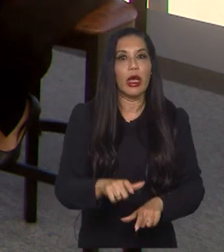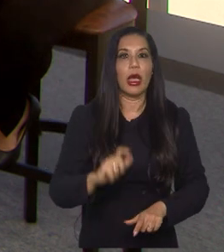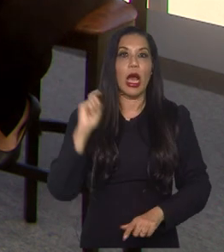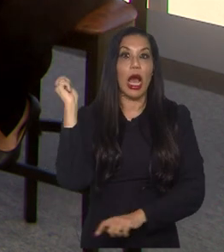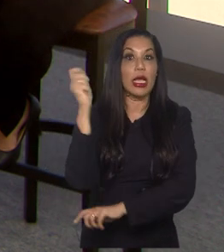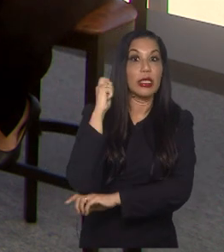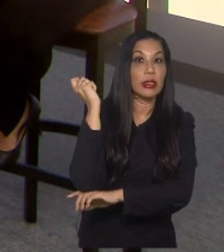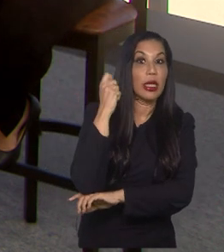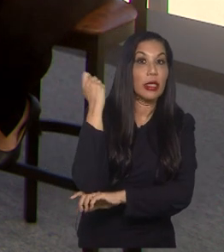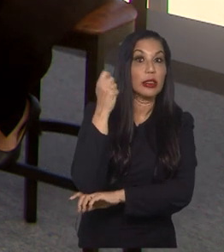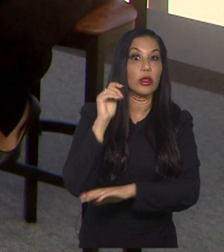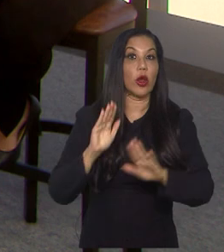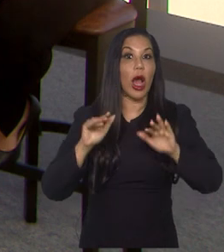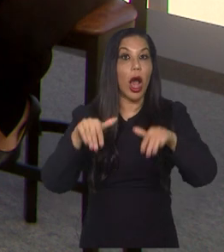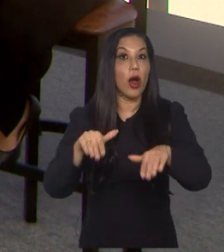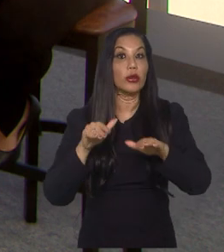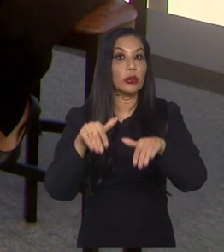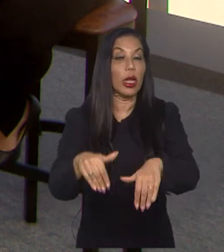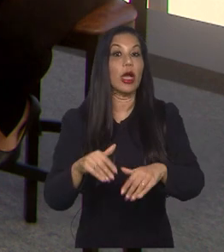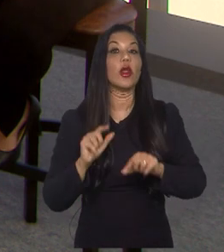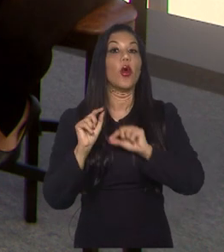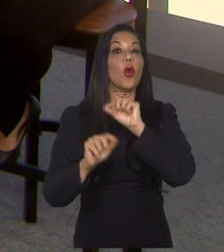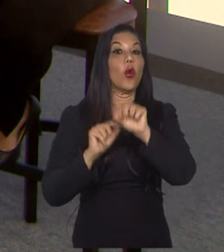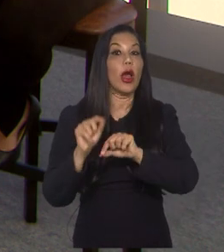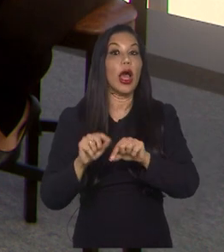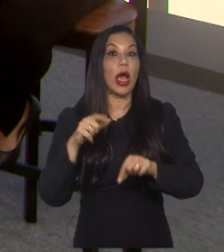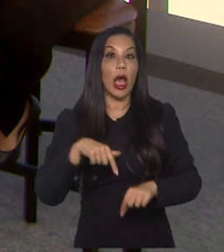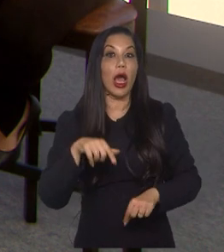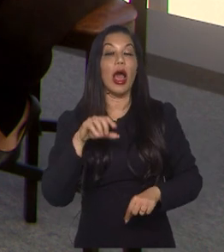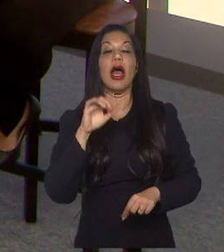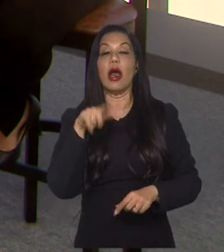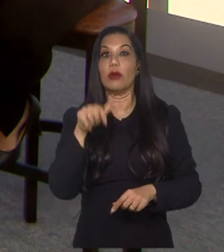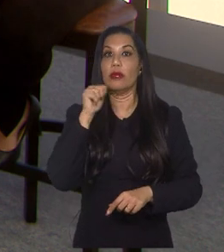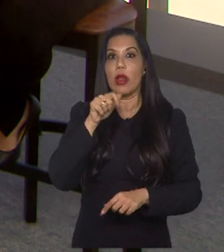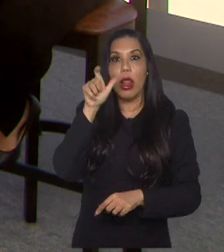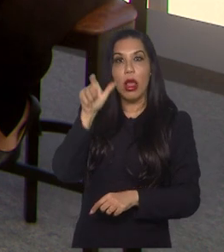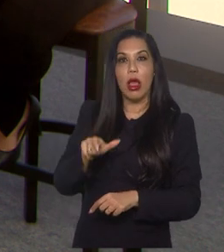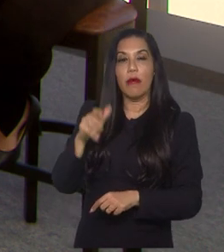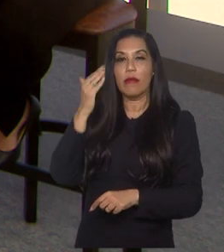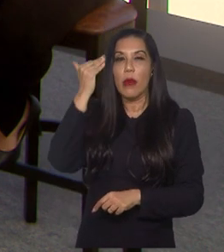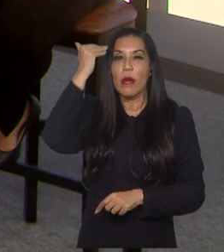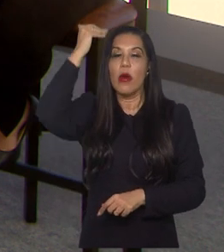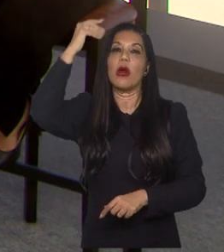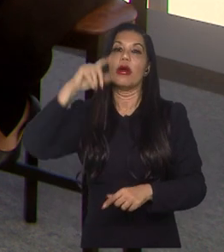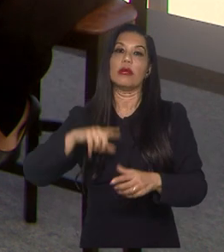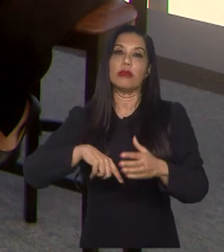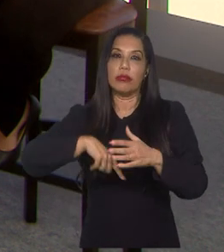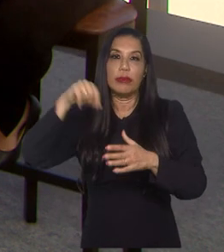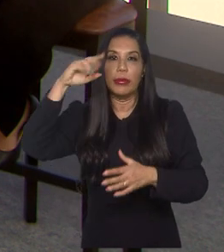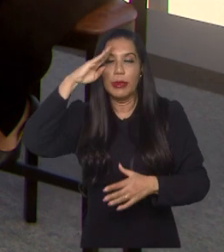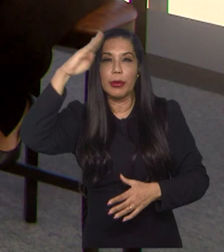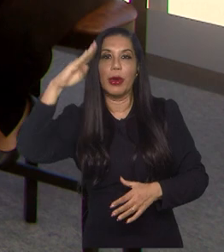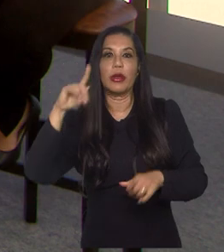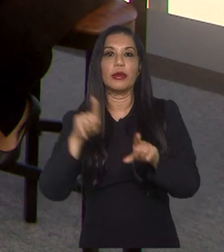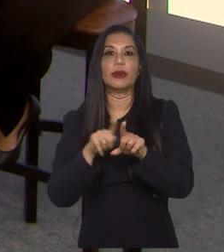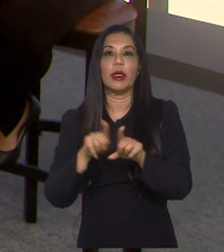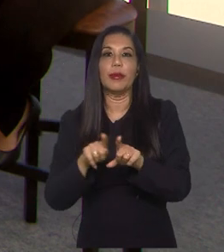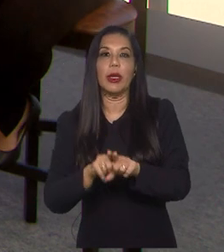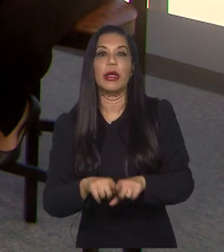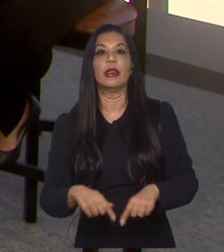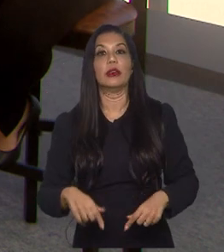seleção australiana, ela tem aí na Sanker o seu auge e é a principal jogadora dessa equipe, mas tem também